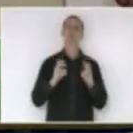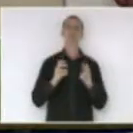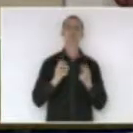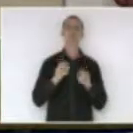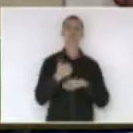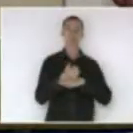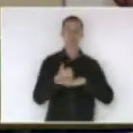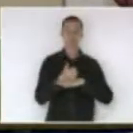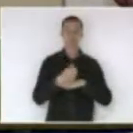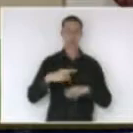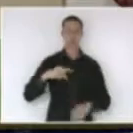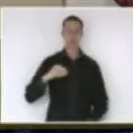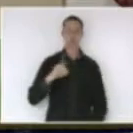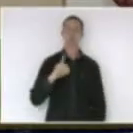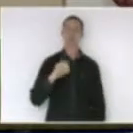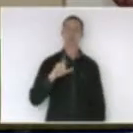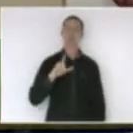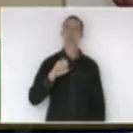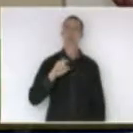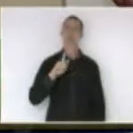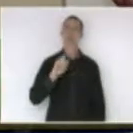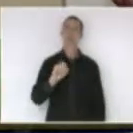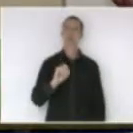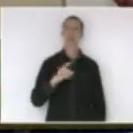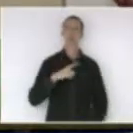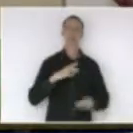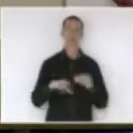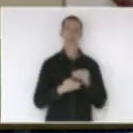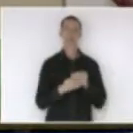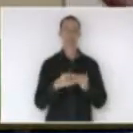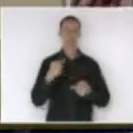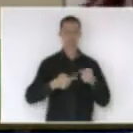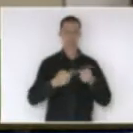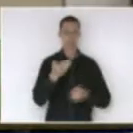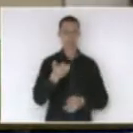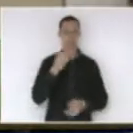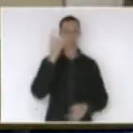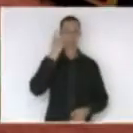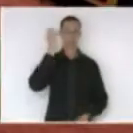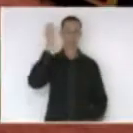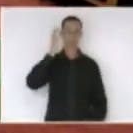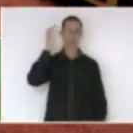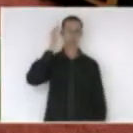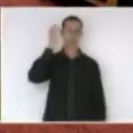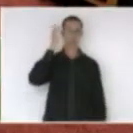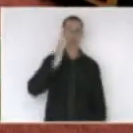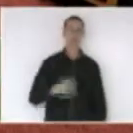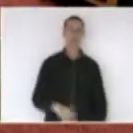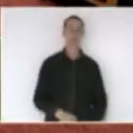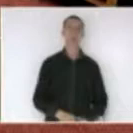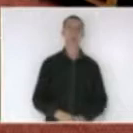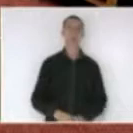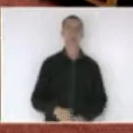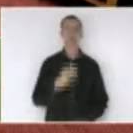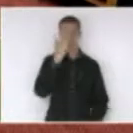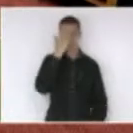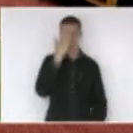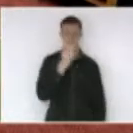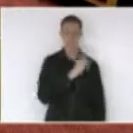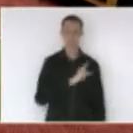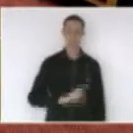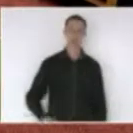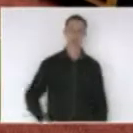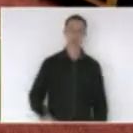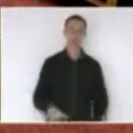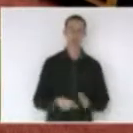outras providências com a emenda à subjetiva global para debate da deputada Ana Paula Lima. Muito obrigada, senhor presidente, mas primeiramente agradecer a